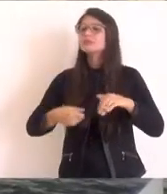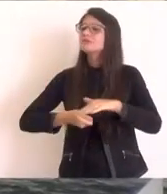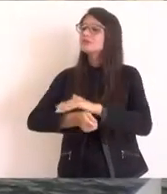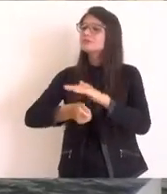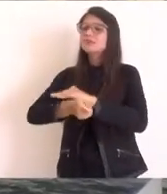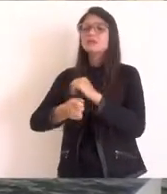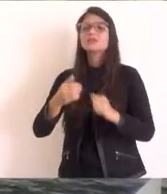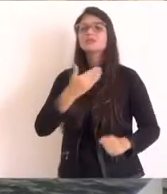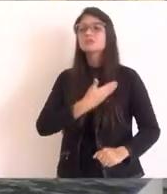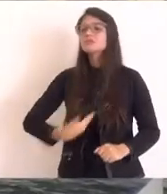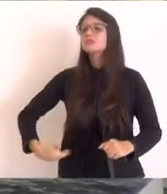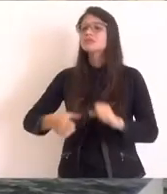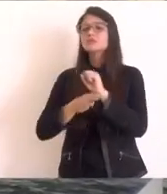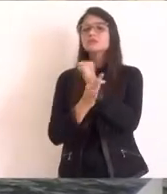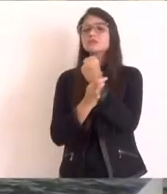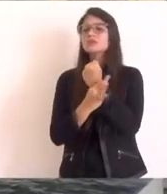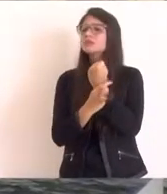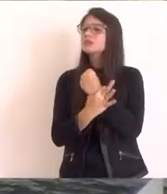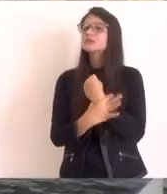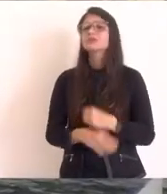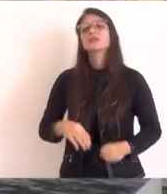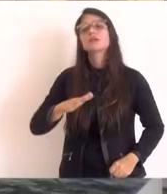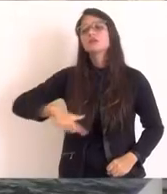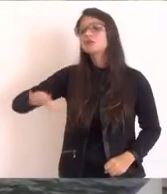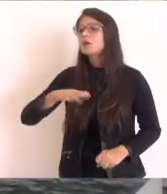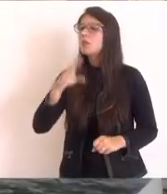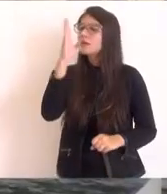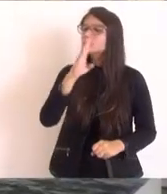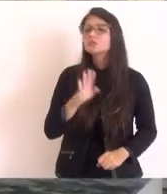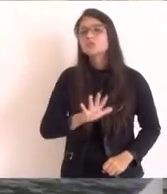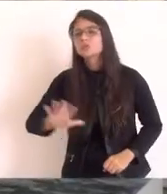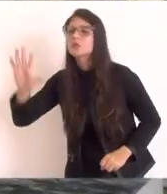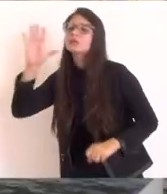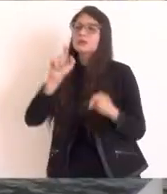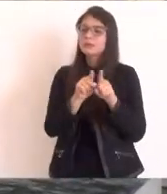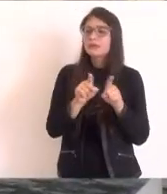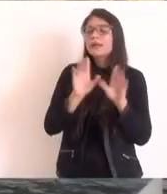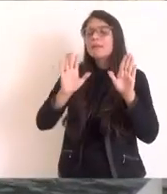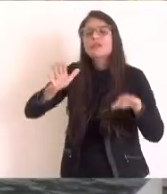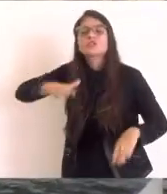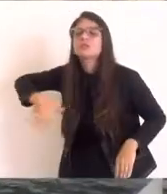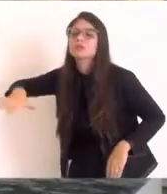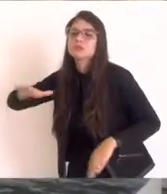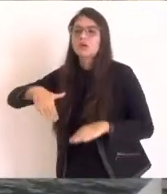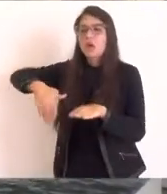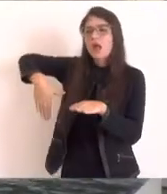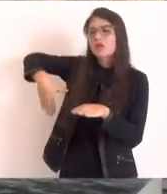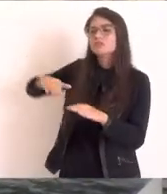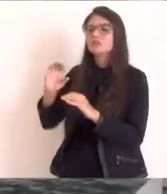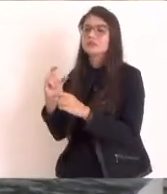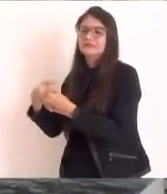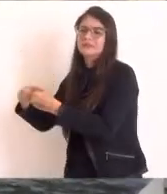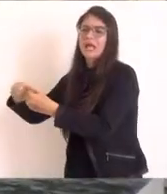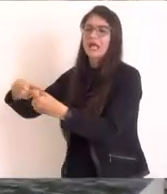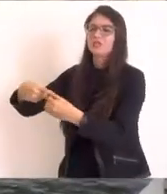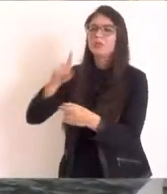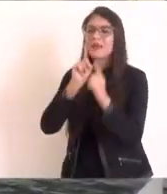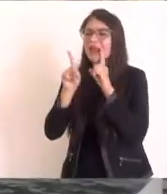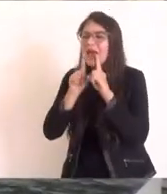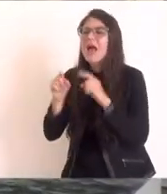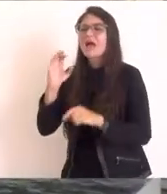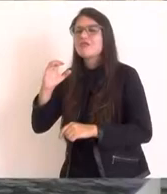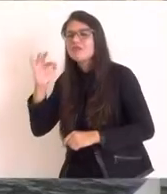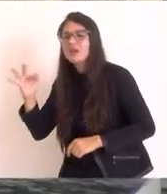para a segurança pública da região e também de todo o Brasil, mas vamos falar aqui da nossa região dos lagos. A nossa polícia